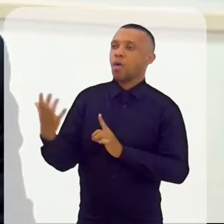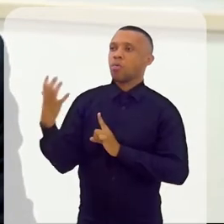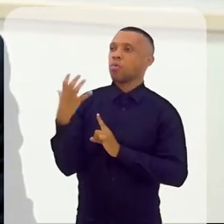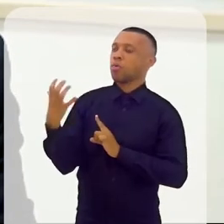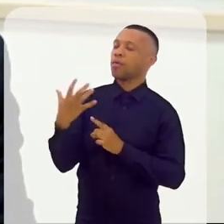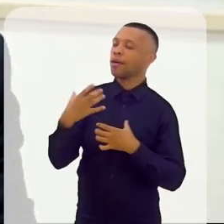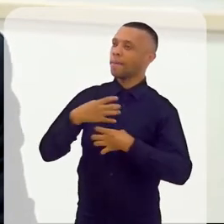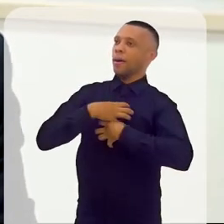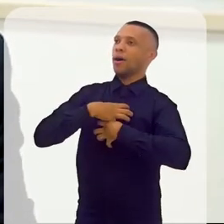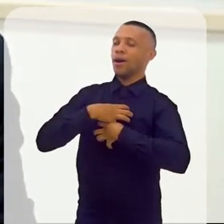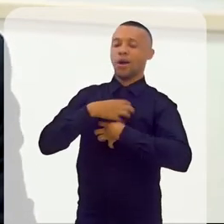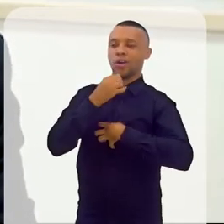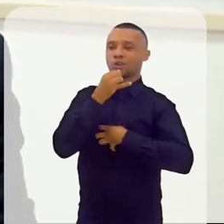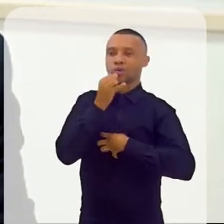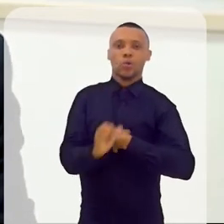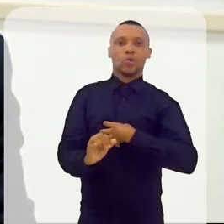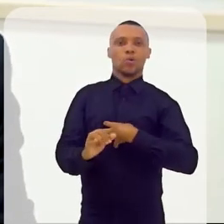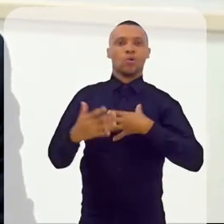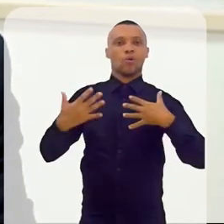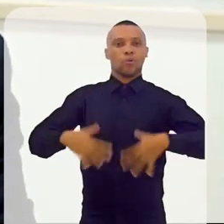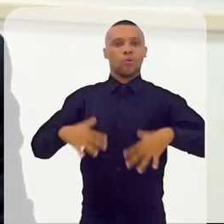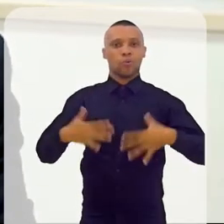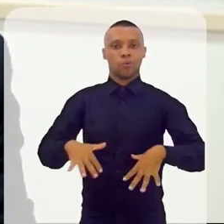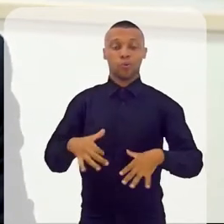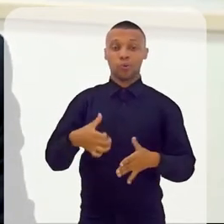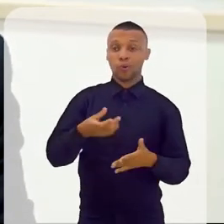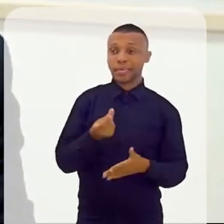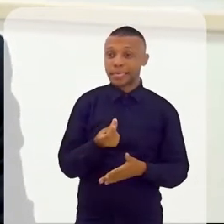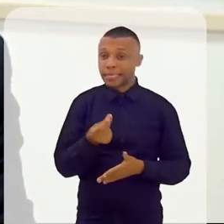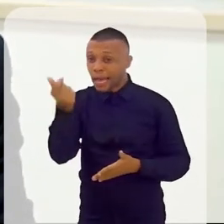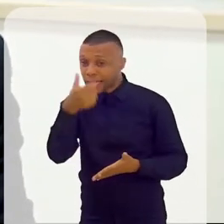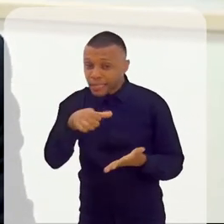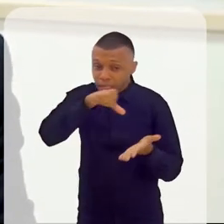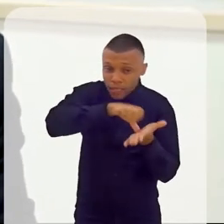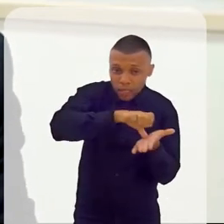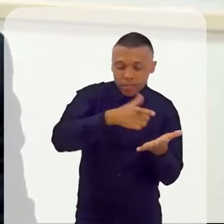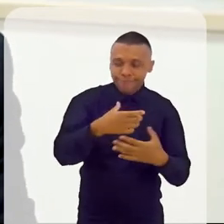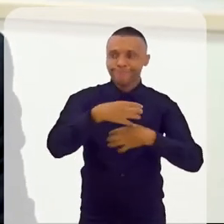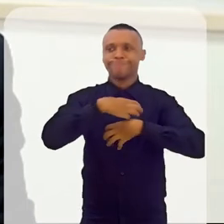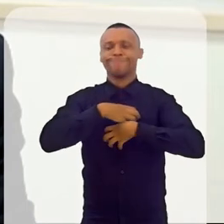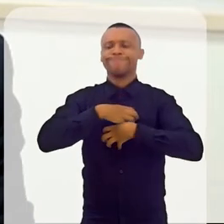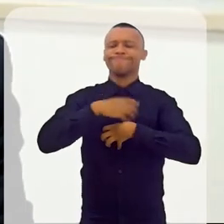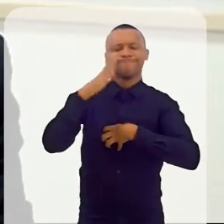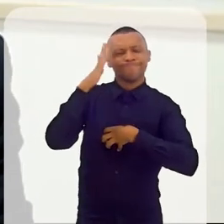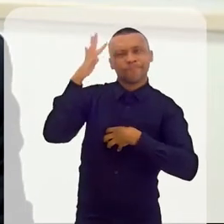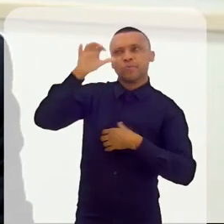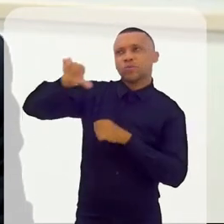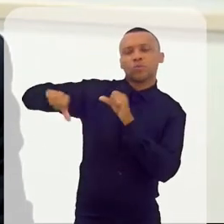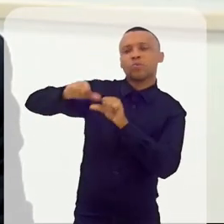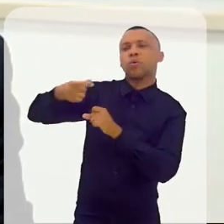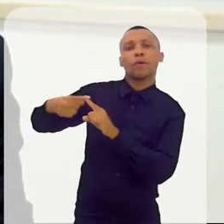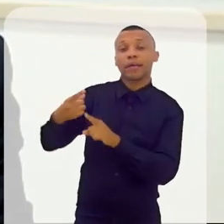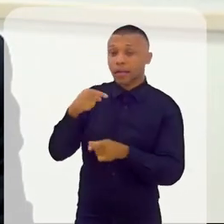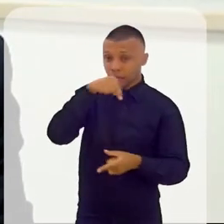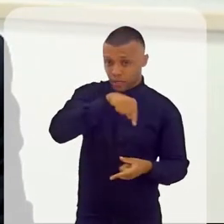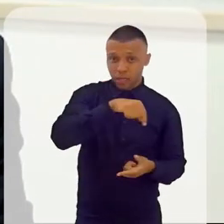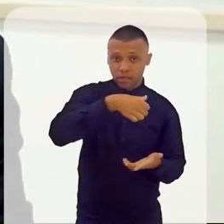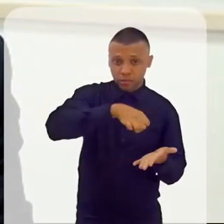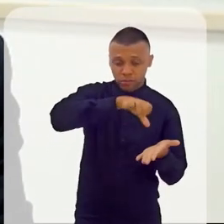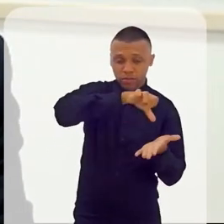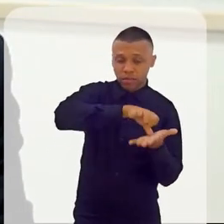oportunidade disso, não saírem impactadas aqui do centro. Sabe por quê? Porque nós estamos falando, aqui no Centro de